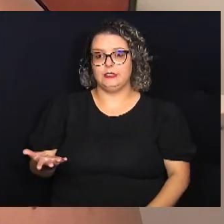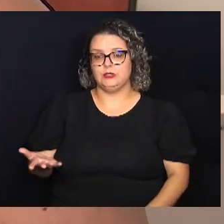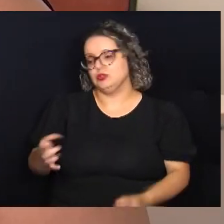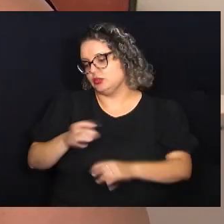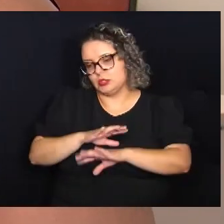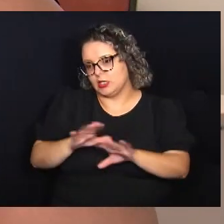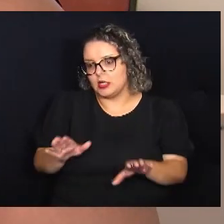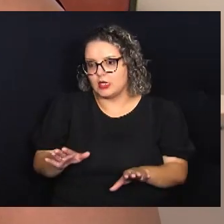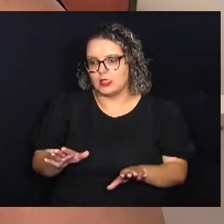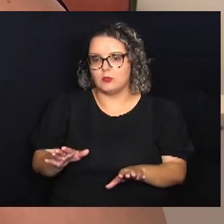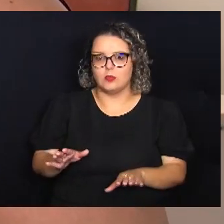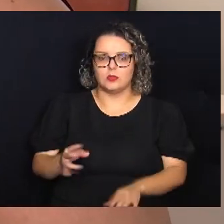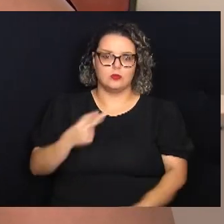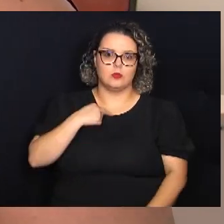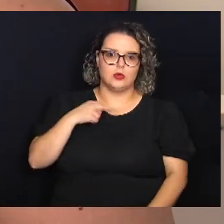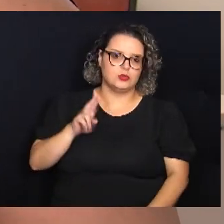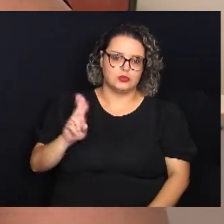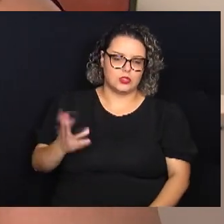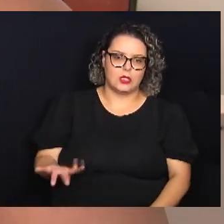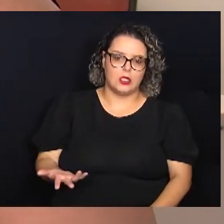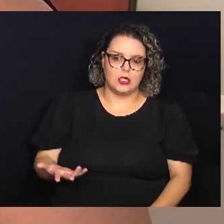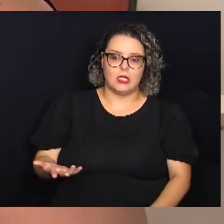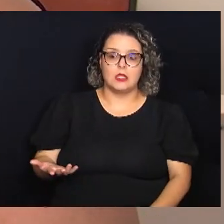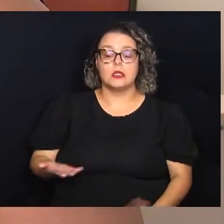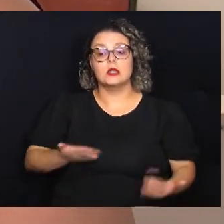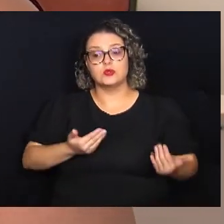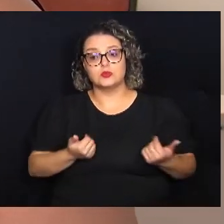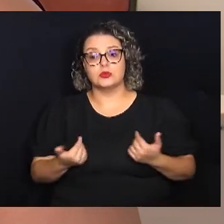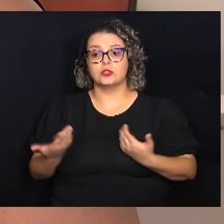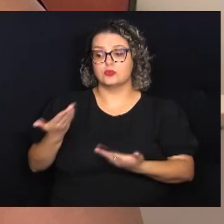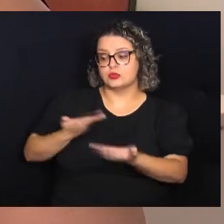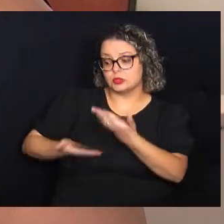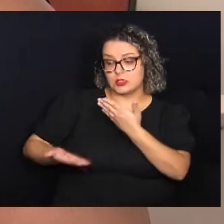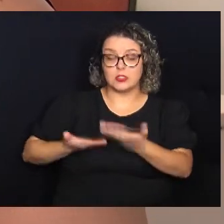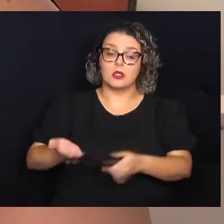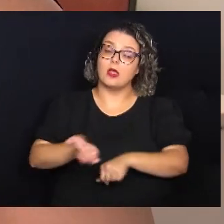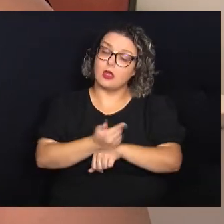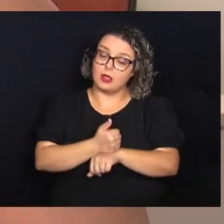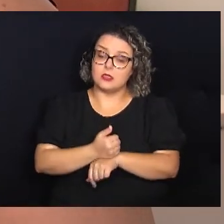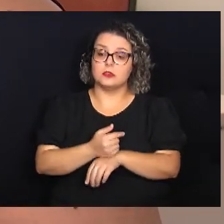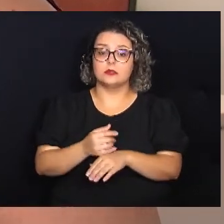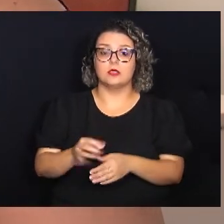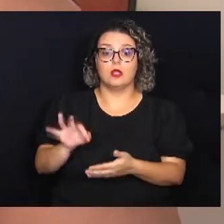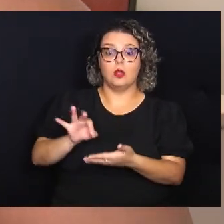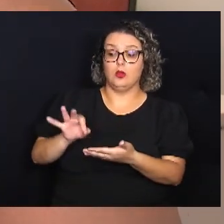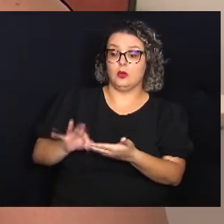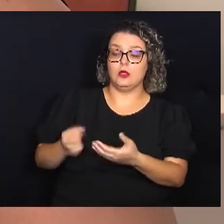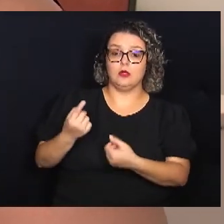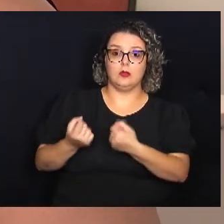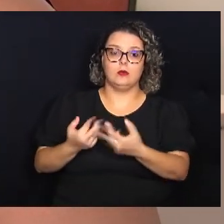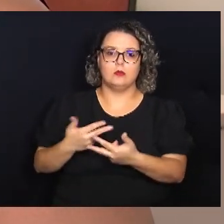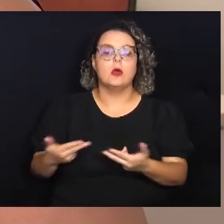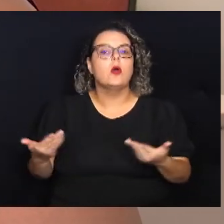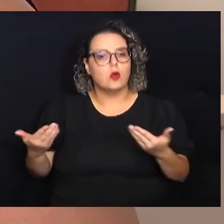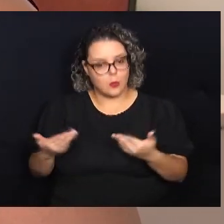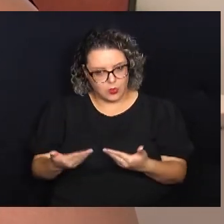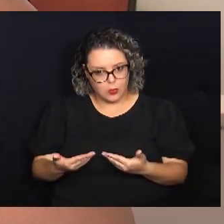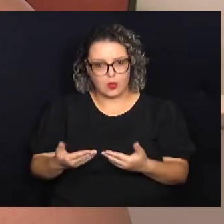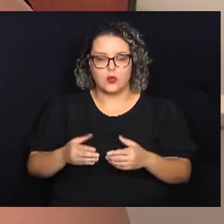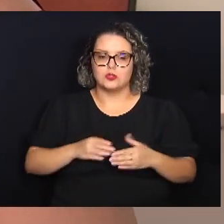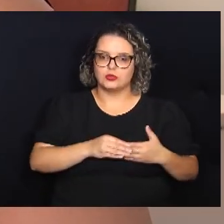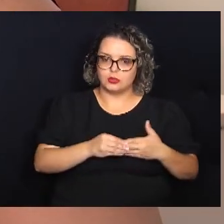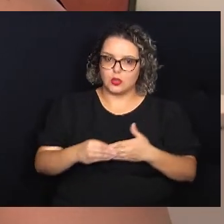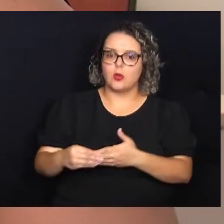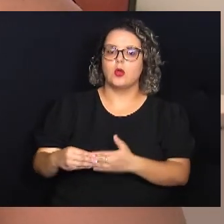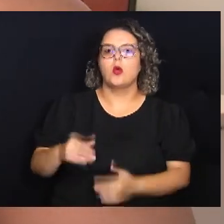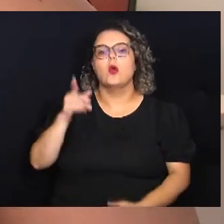mais, já se caiu em desuso. E a molecada já está mais inteirada nisso e antigamente eles corrigiam a gente algumas coisas. E